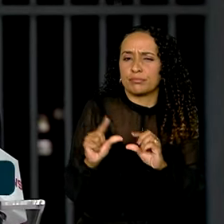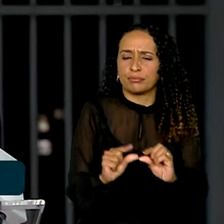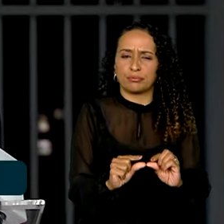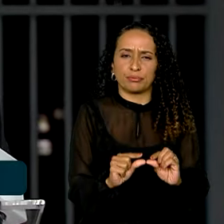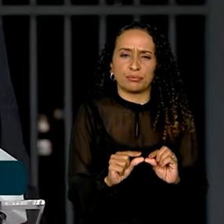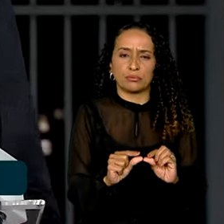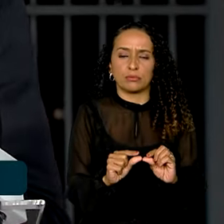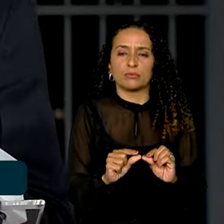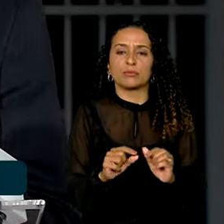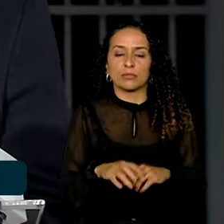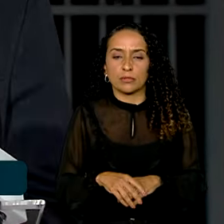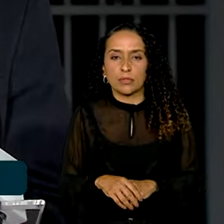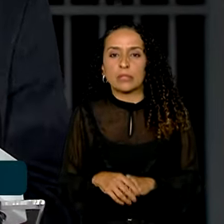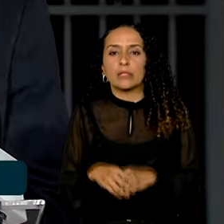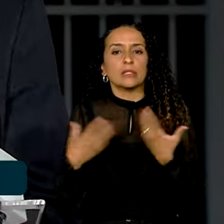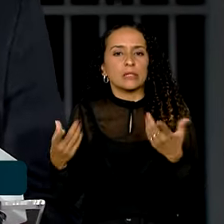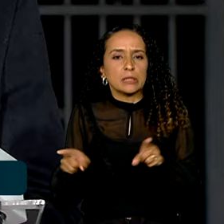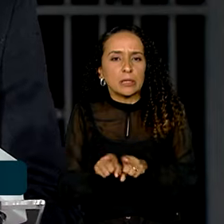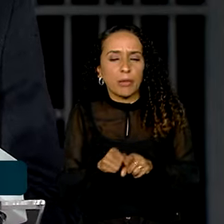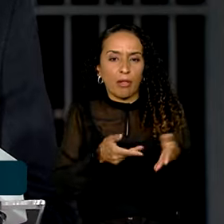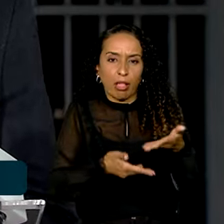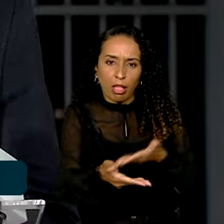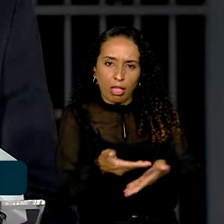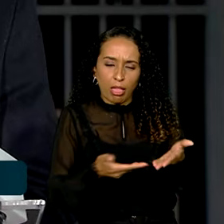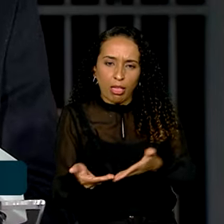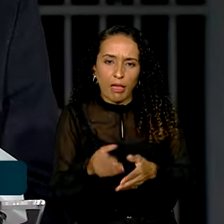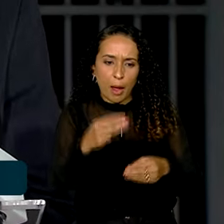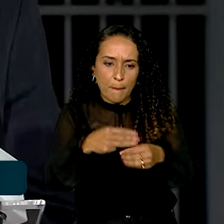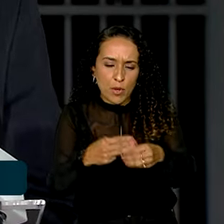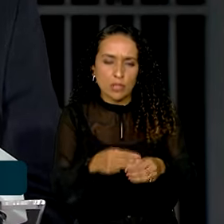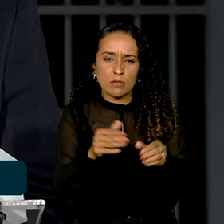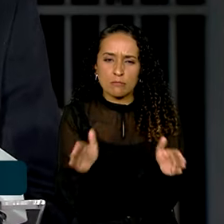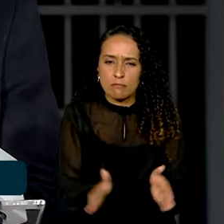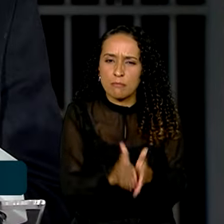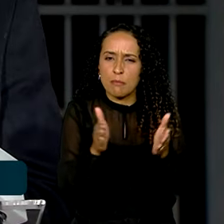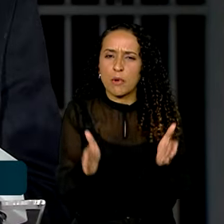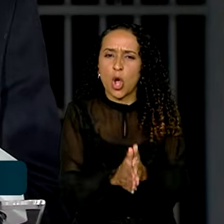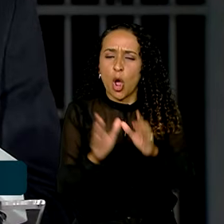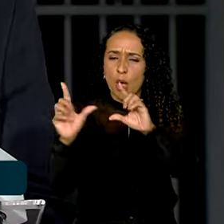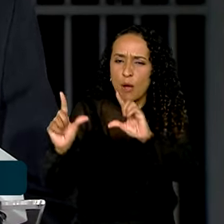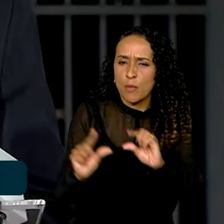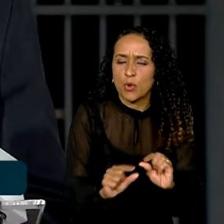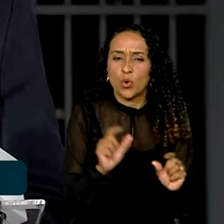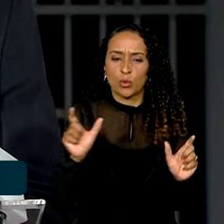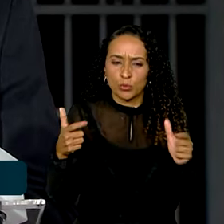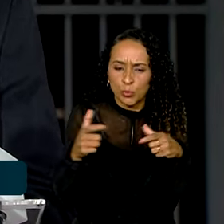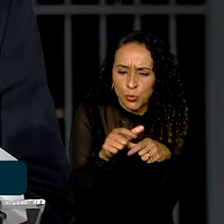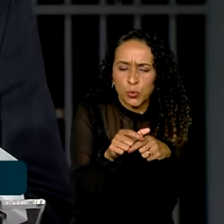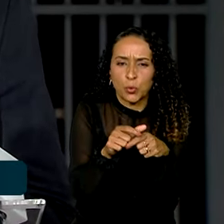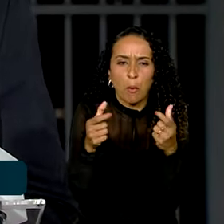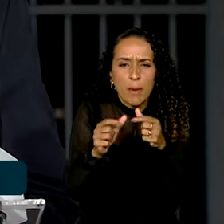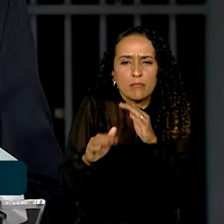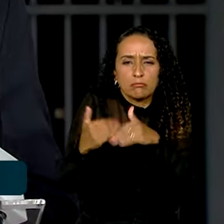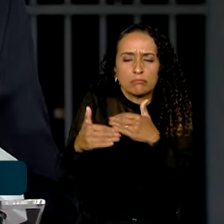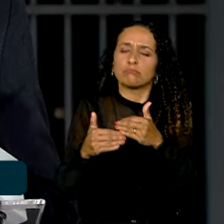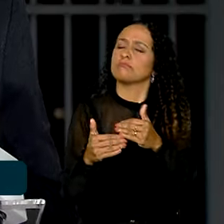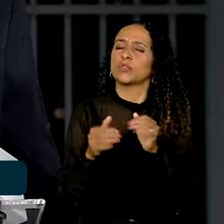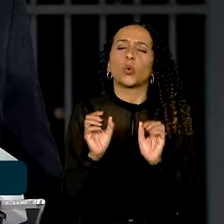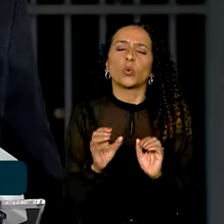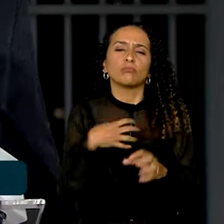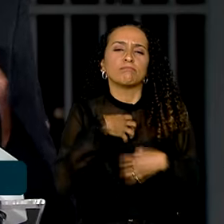menor. Tratar os municípios menores, mais pobres, menos envolvidos, de uma forma